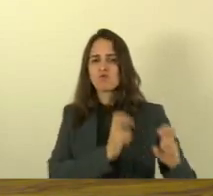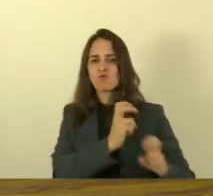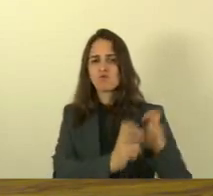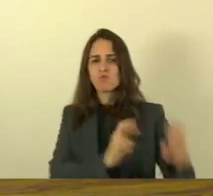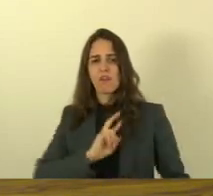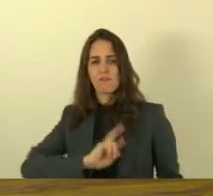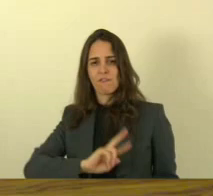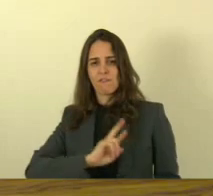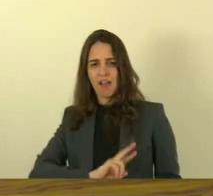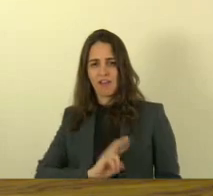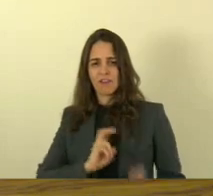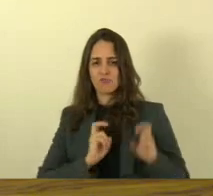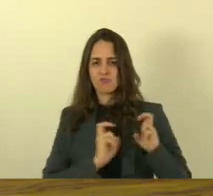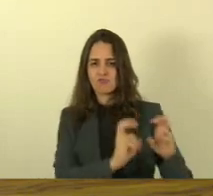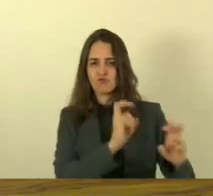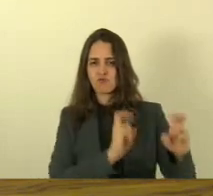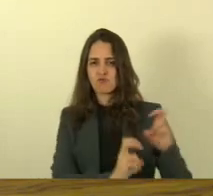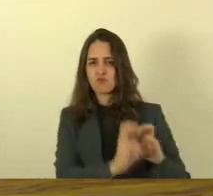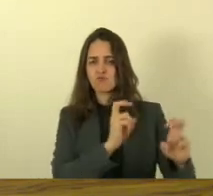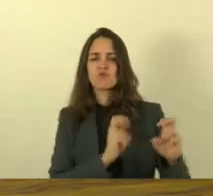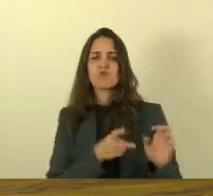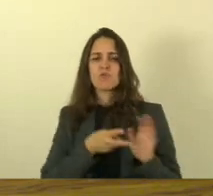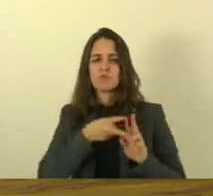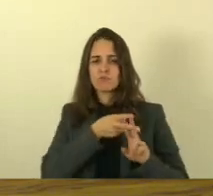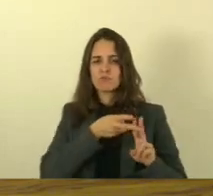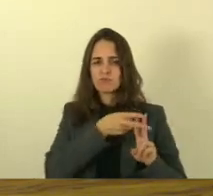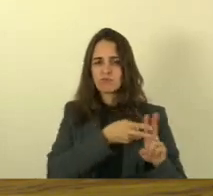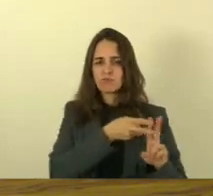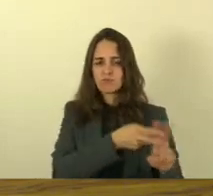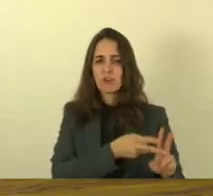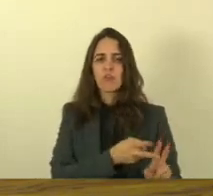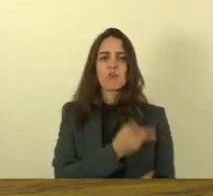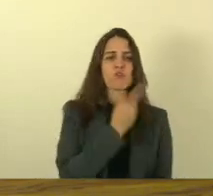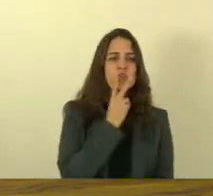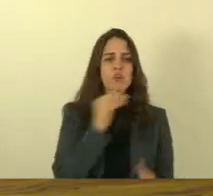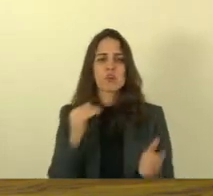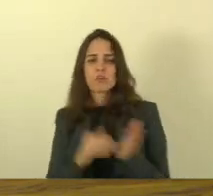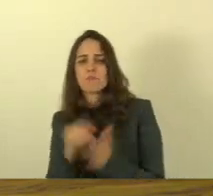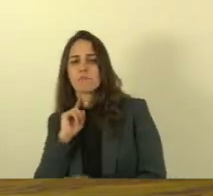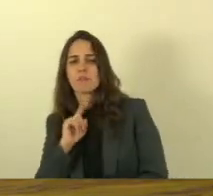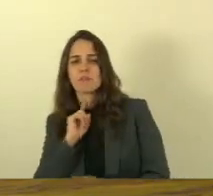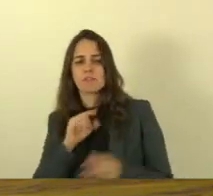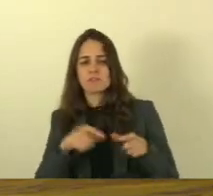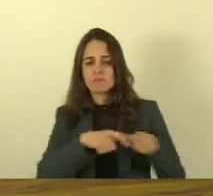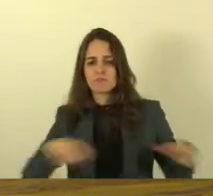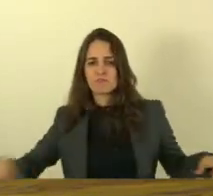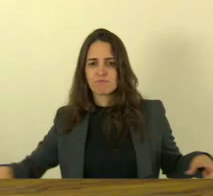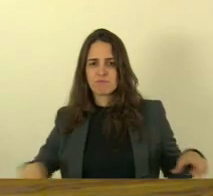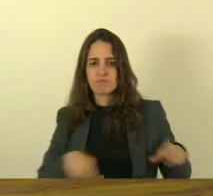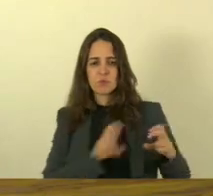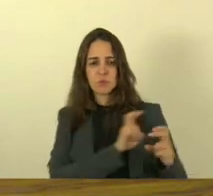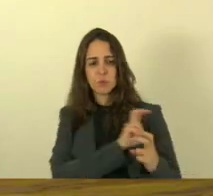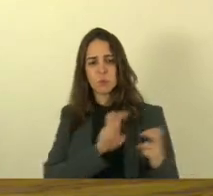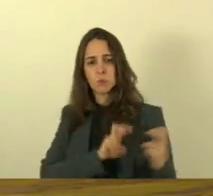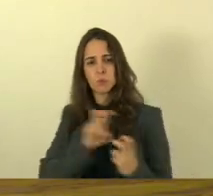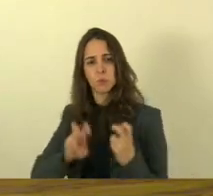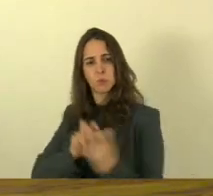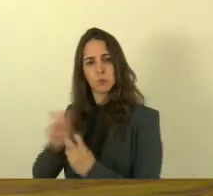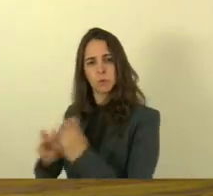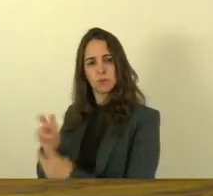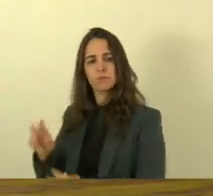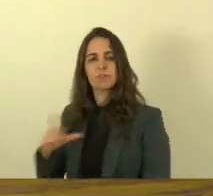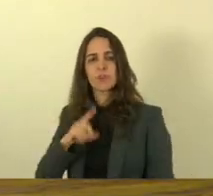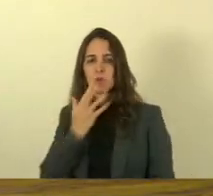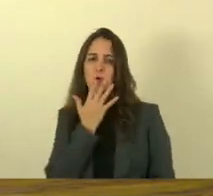Vale que trafegavam a estrada de ferro Vitória Minas naquela época a locomotiva ela